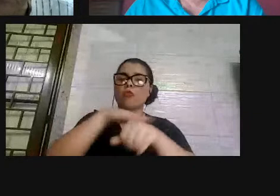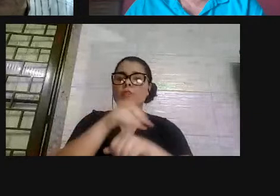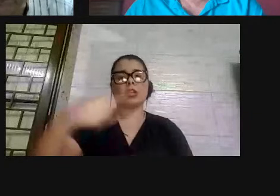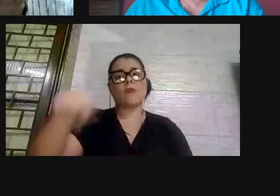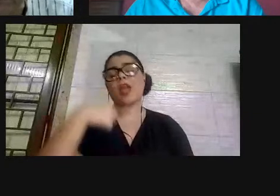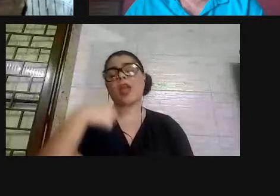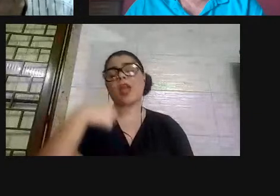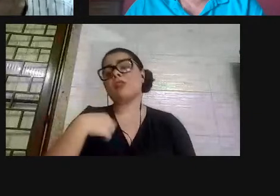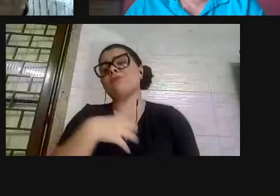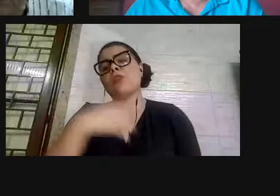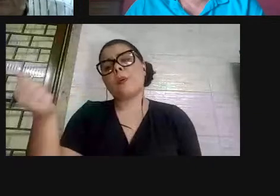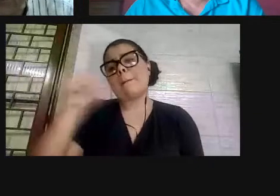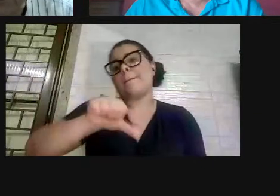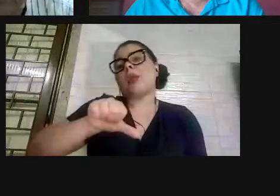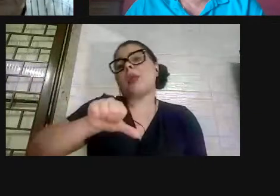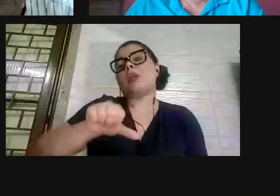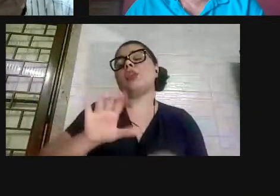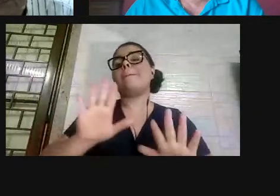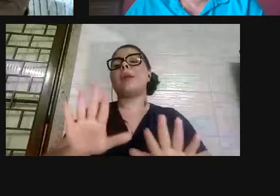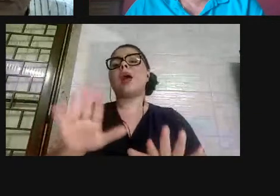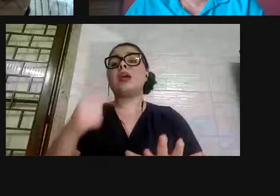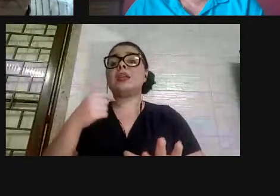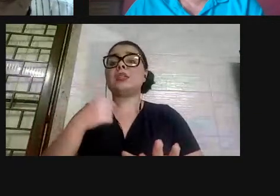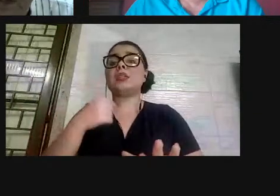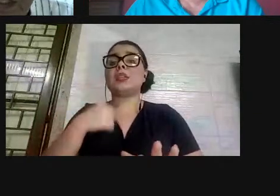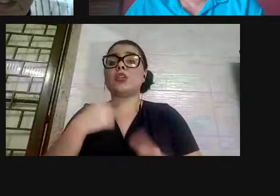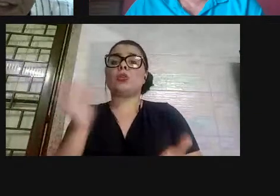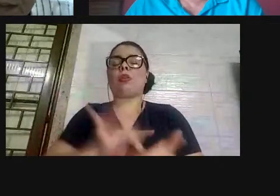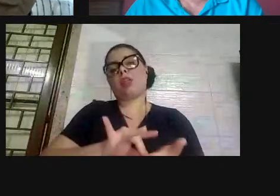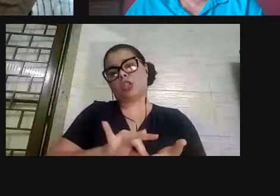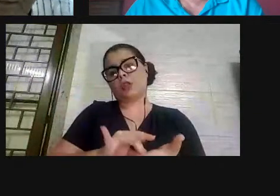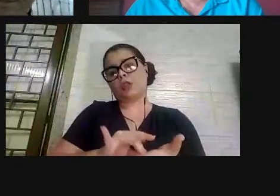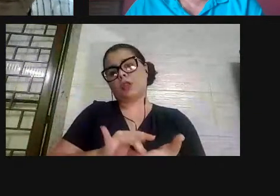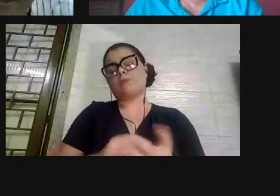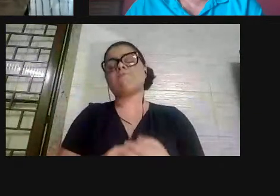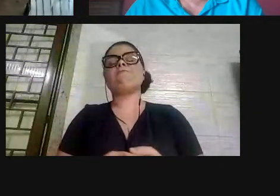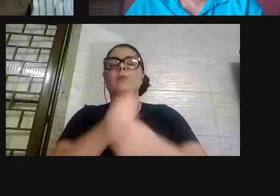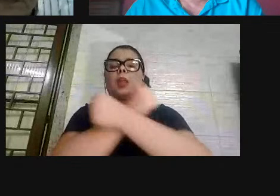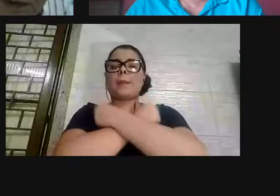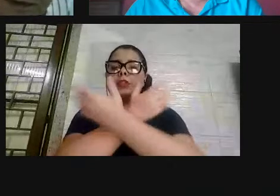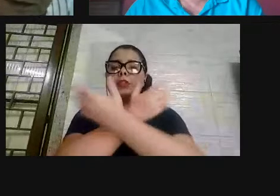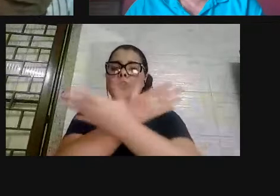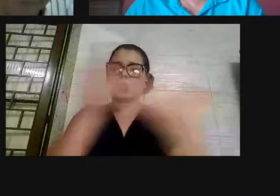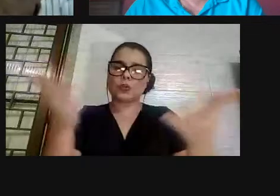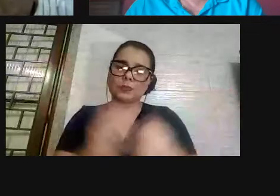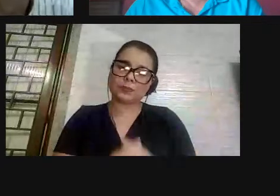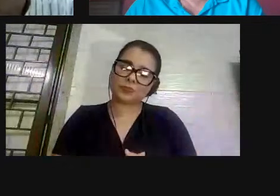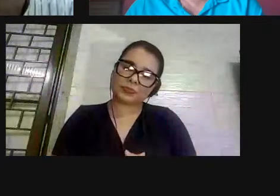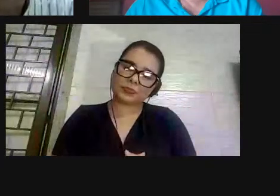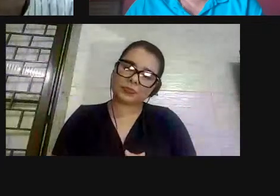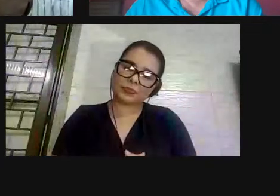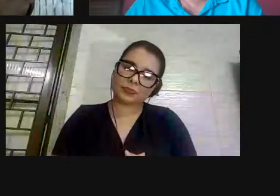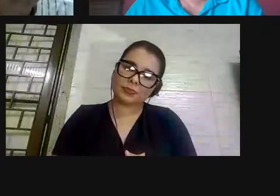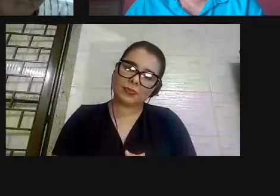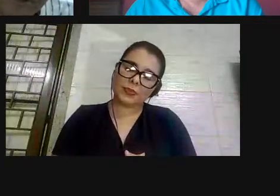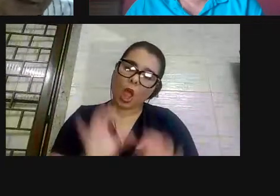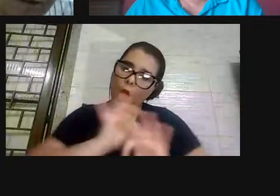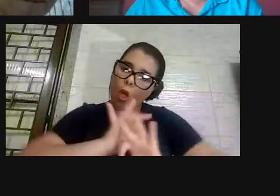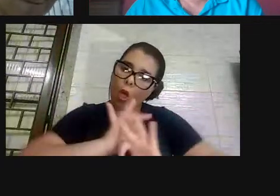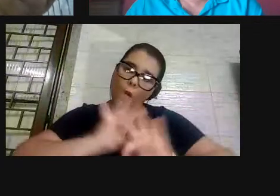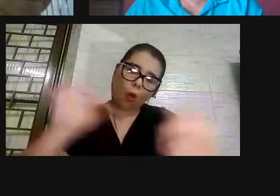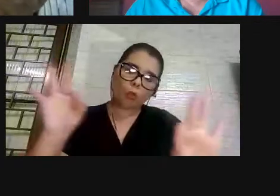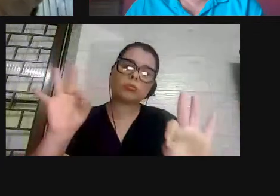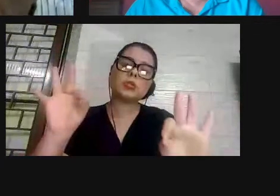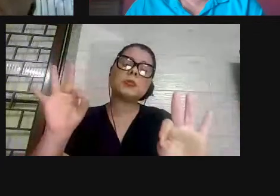pessimista, mas eu sou muito realista em relação dos desafios que nós temos. Sim, sim. Um grande abraço a vocês. Ótimo, belas palavras, professor,